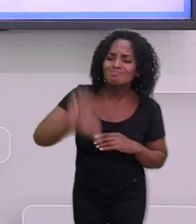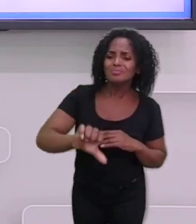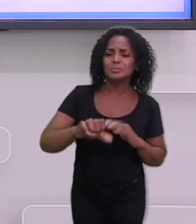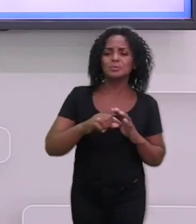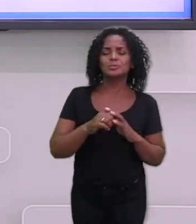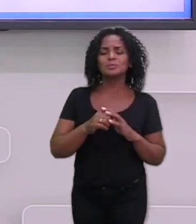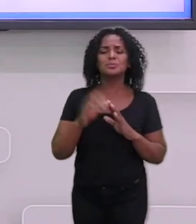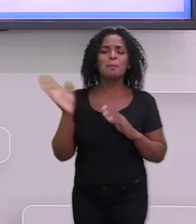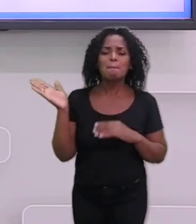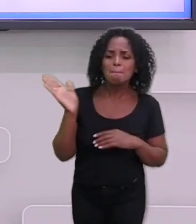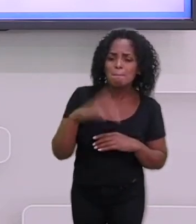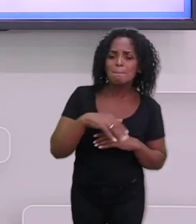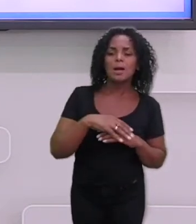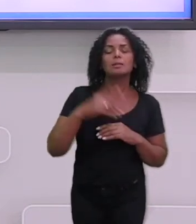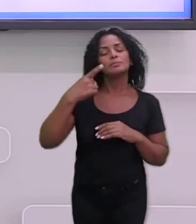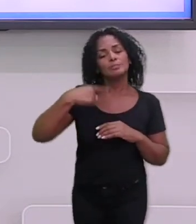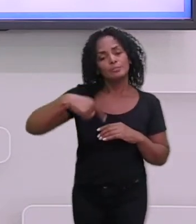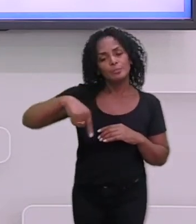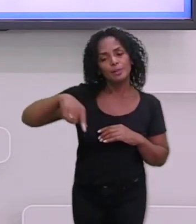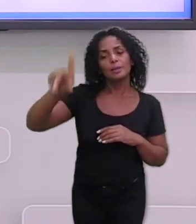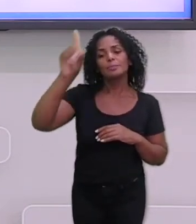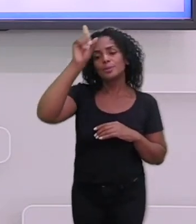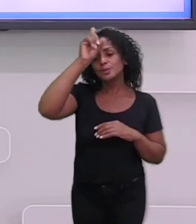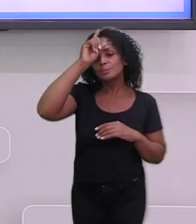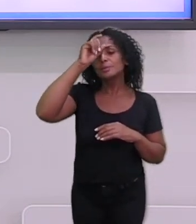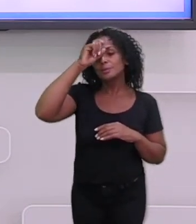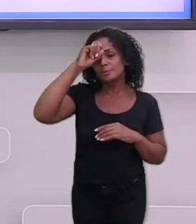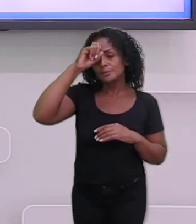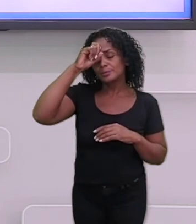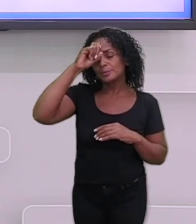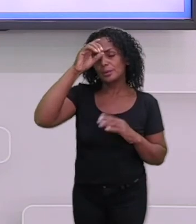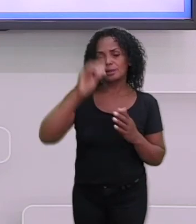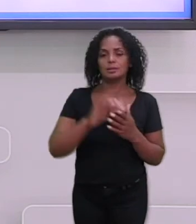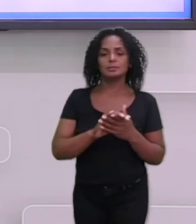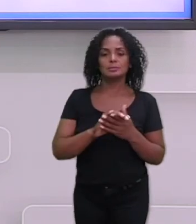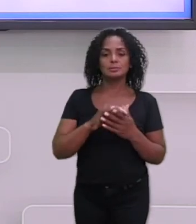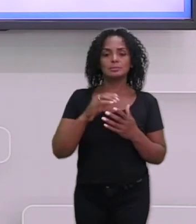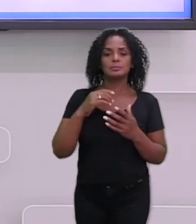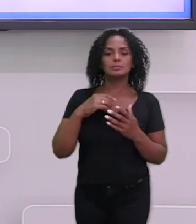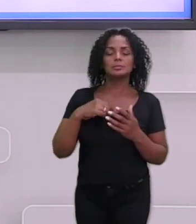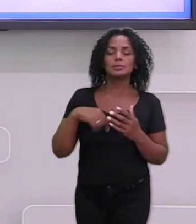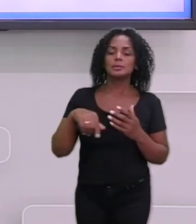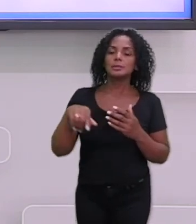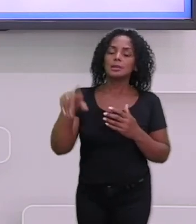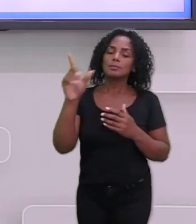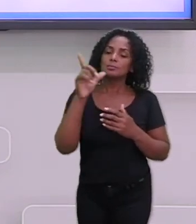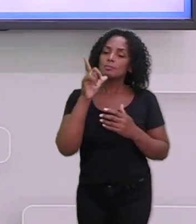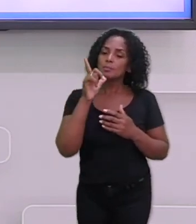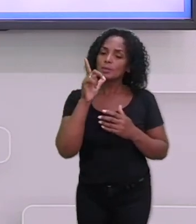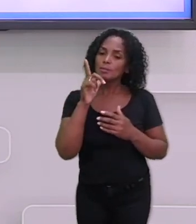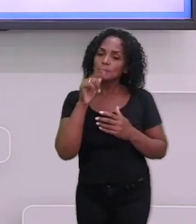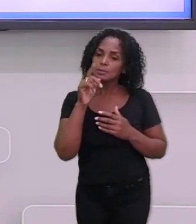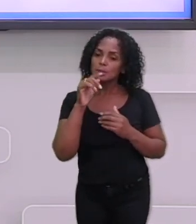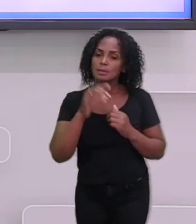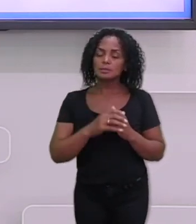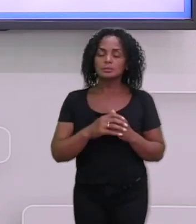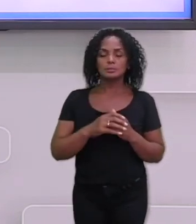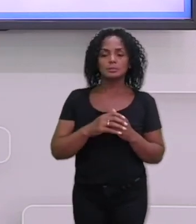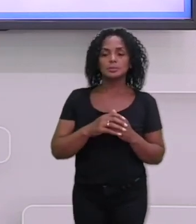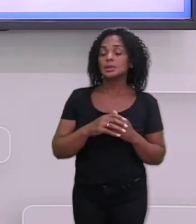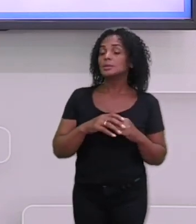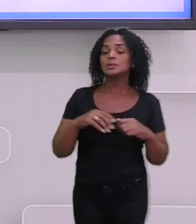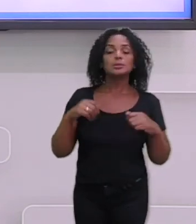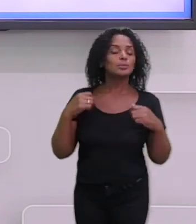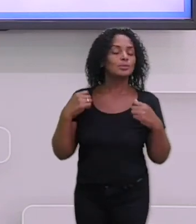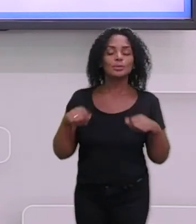é tratado a febre, tratado as dores, é tratado aí a hidratação venosa, mas não é tratado a